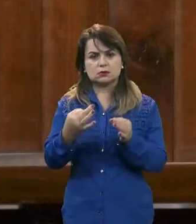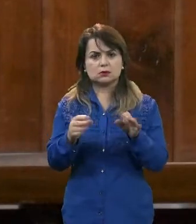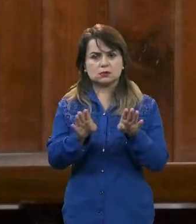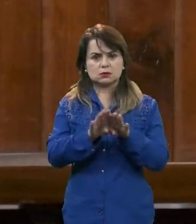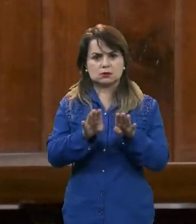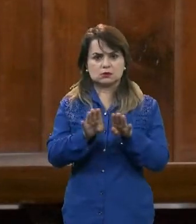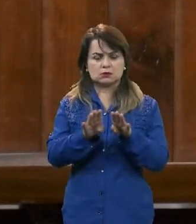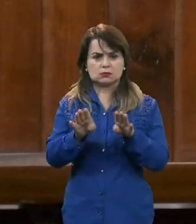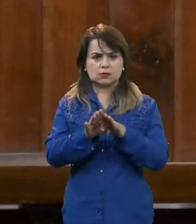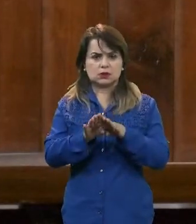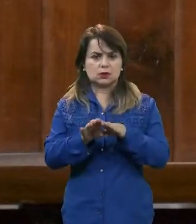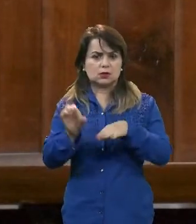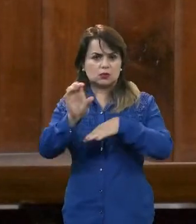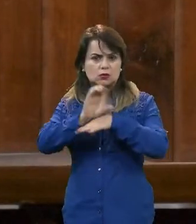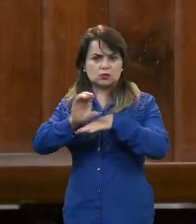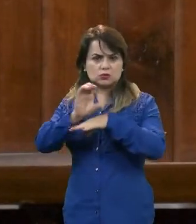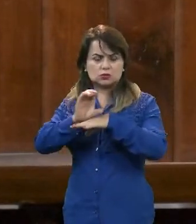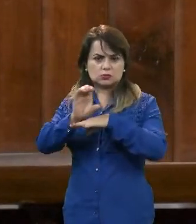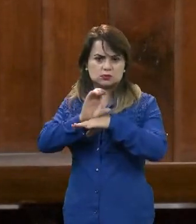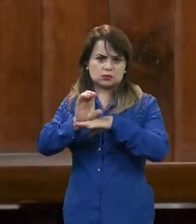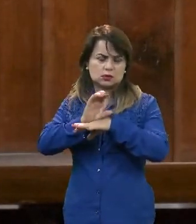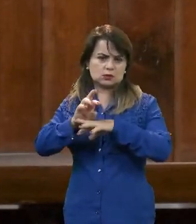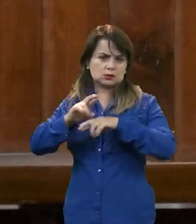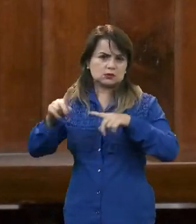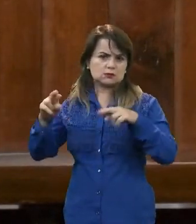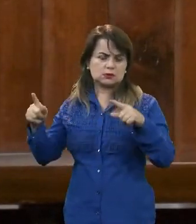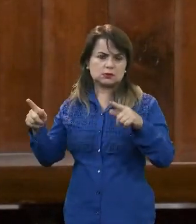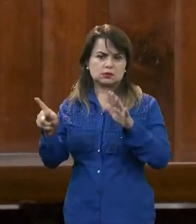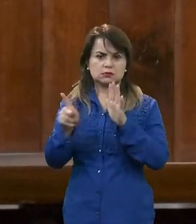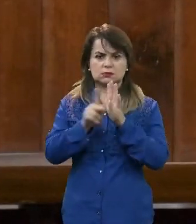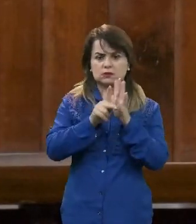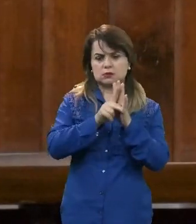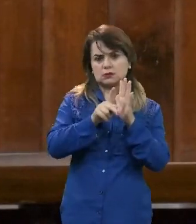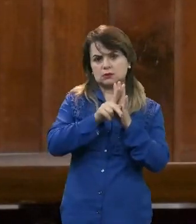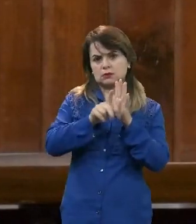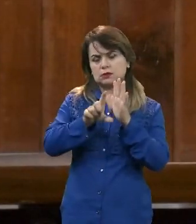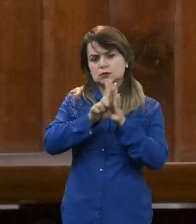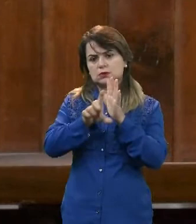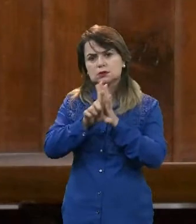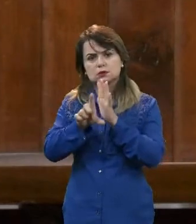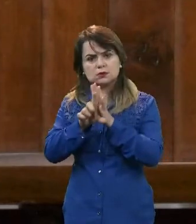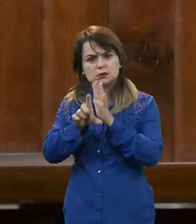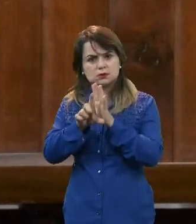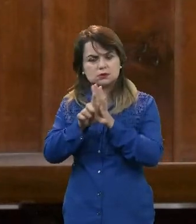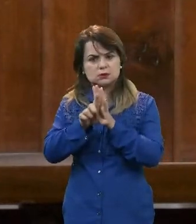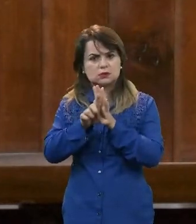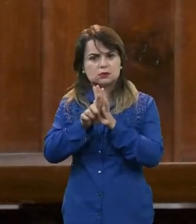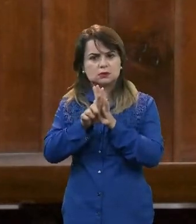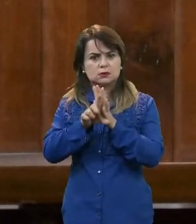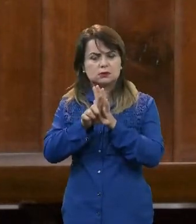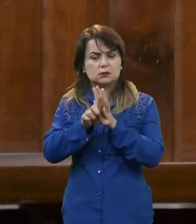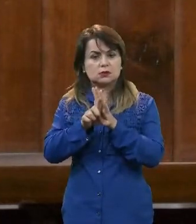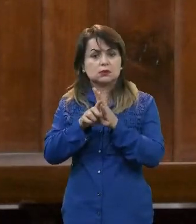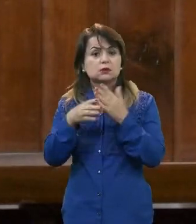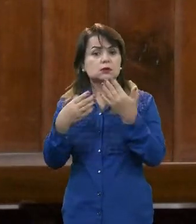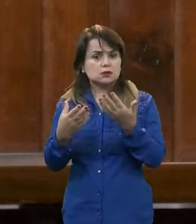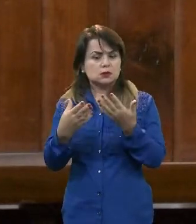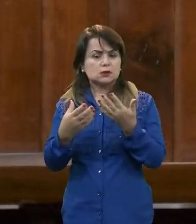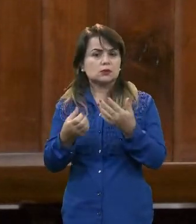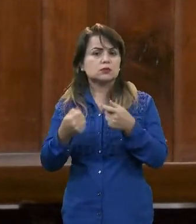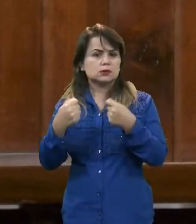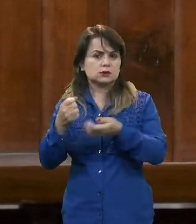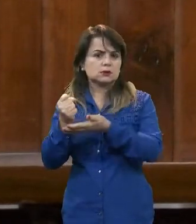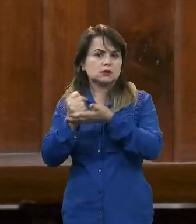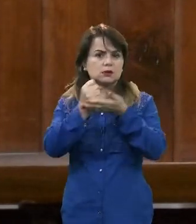a inconstitucionalidade desse projeto de lei. E eu posso levar para a análise da